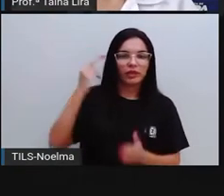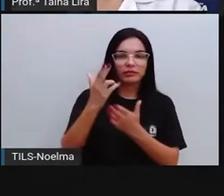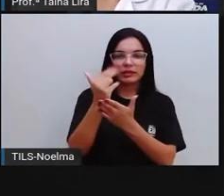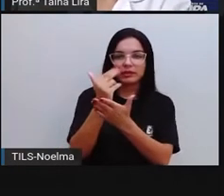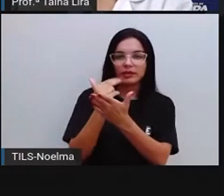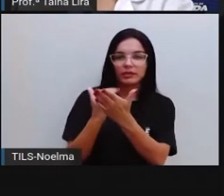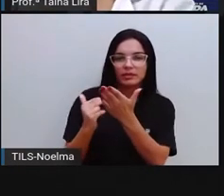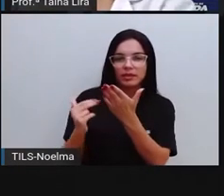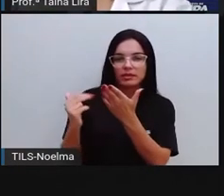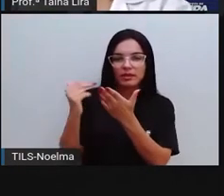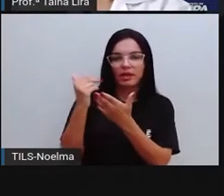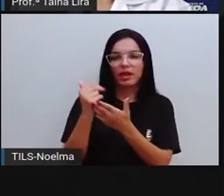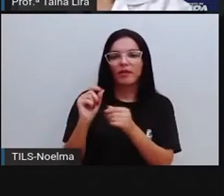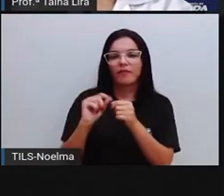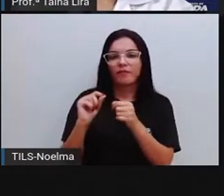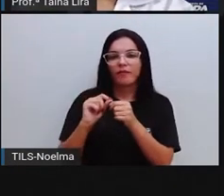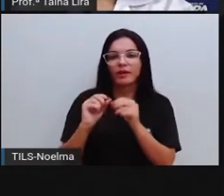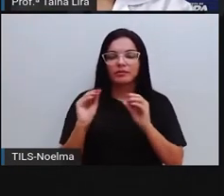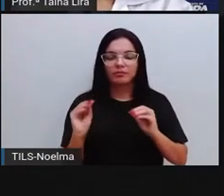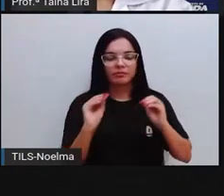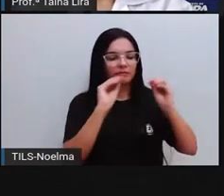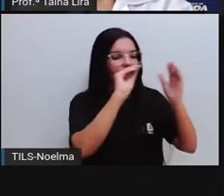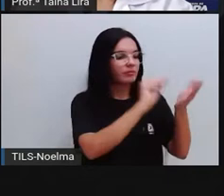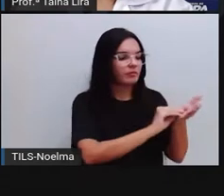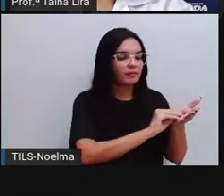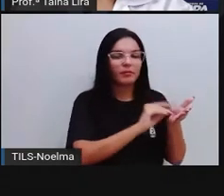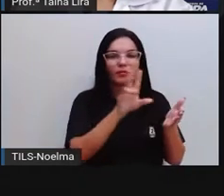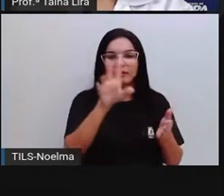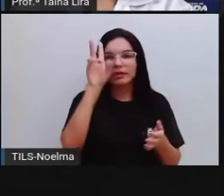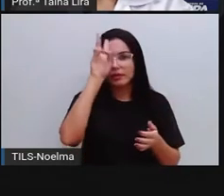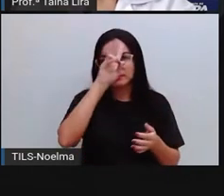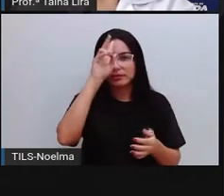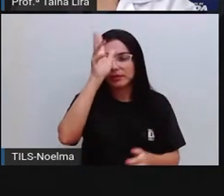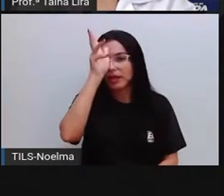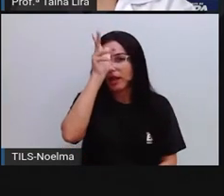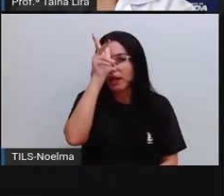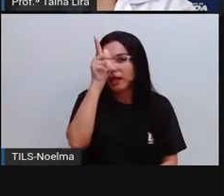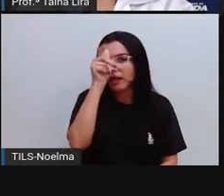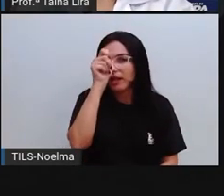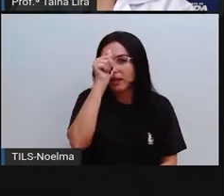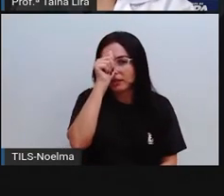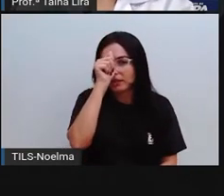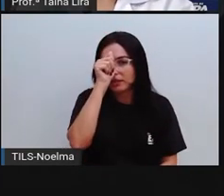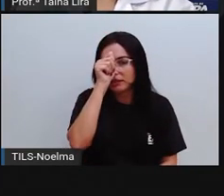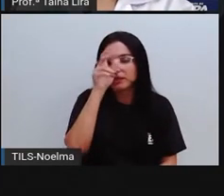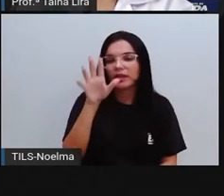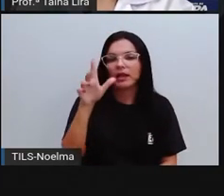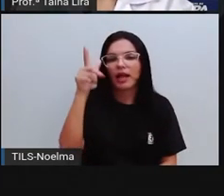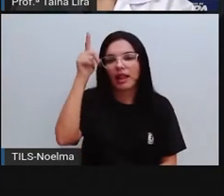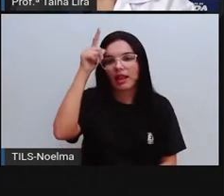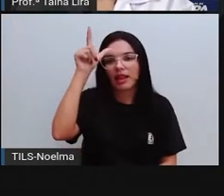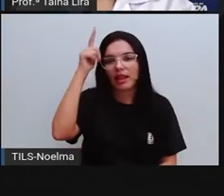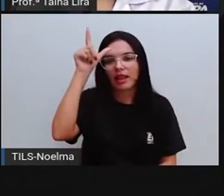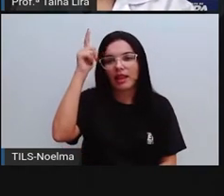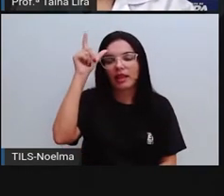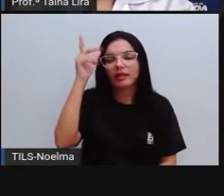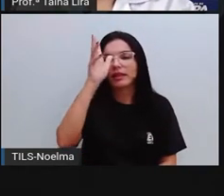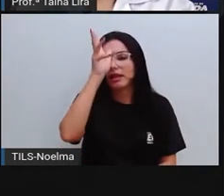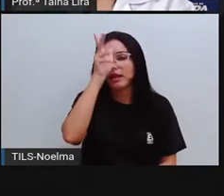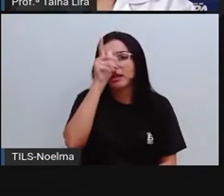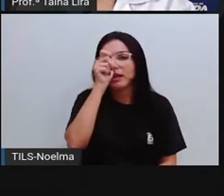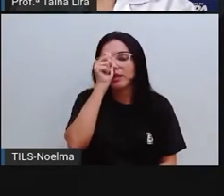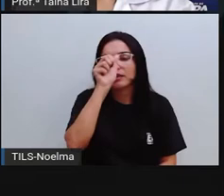sobre a galinha d'Angola. Lembram disso? Sobre a lenda da galinha d'Angola, que